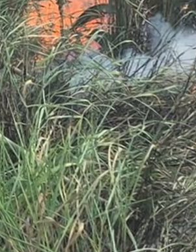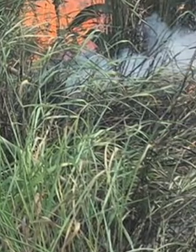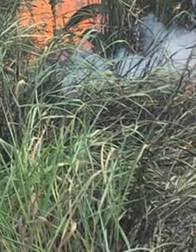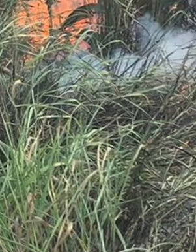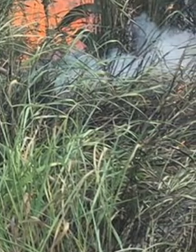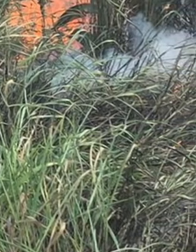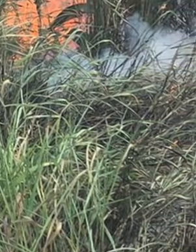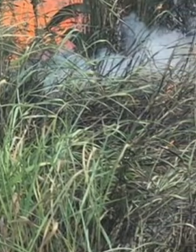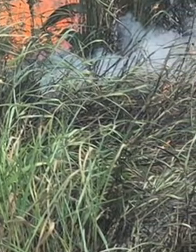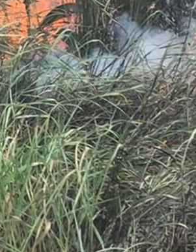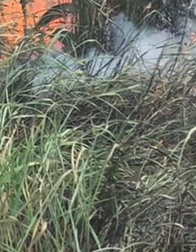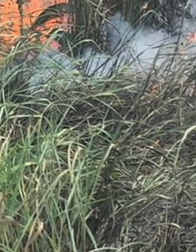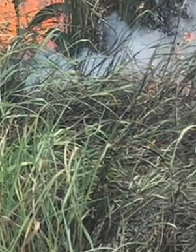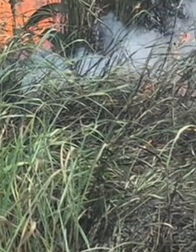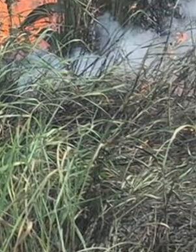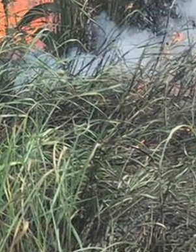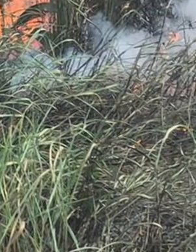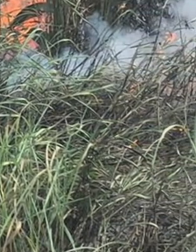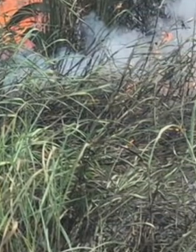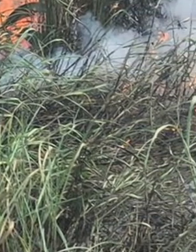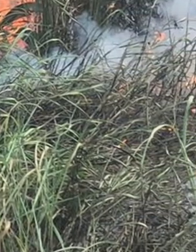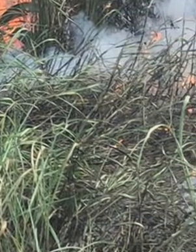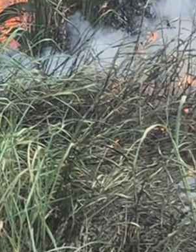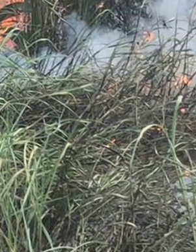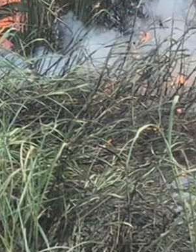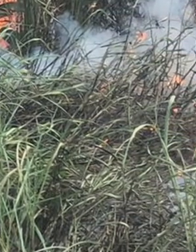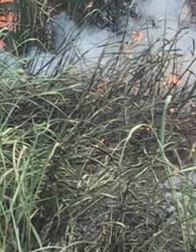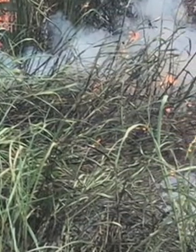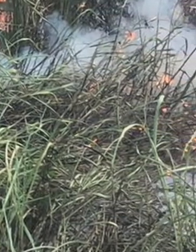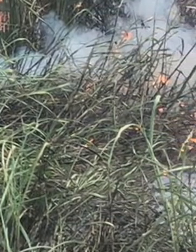Legenda Legenda